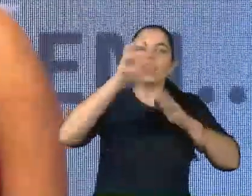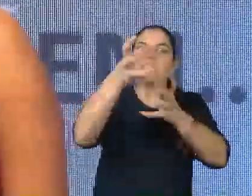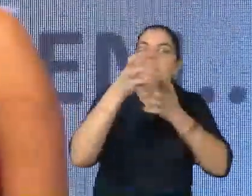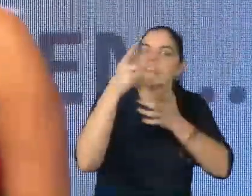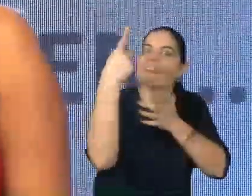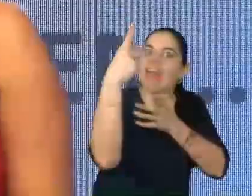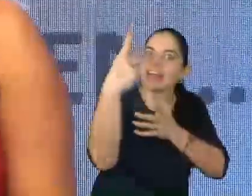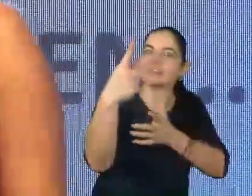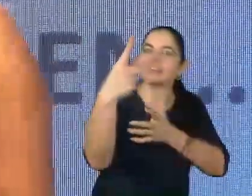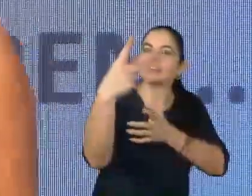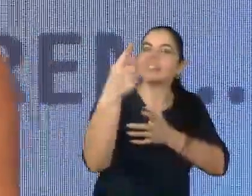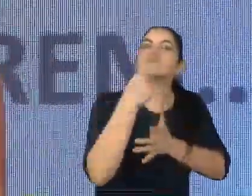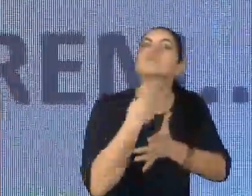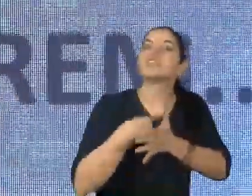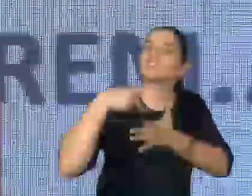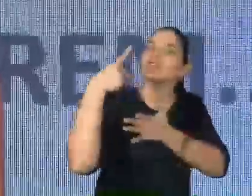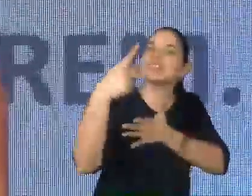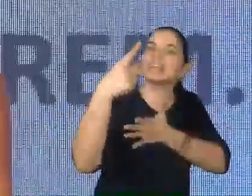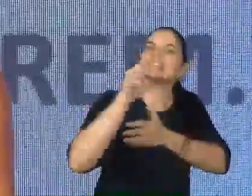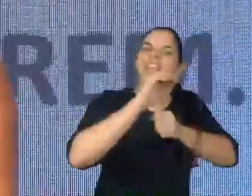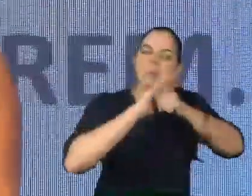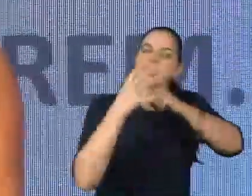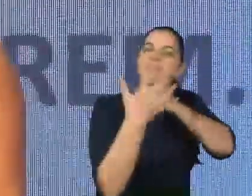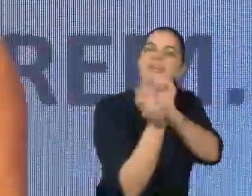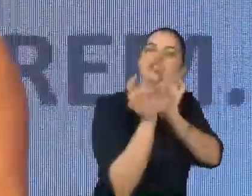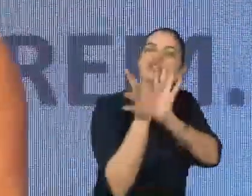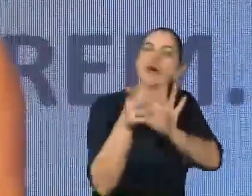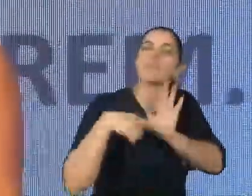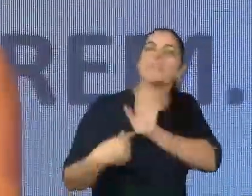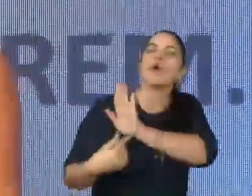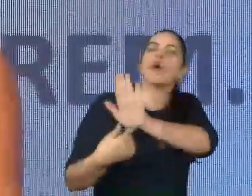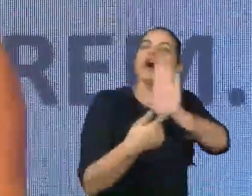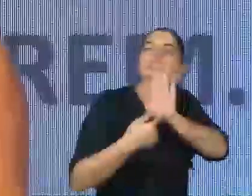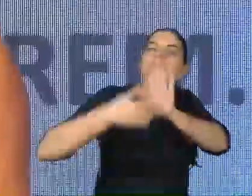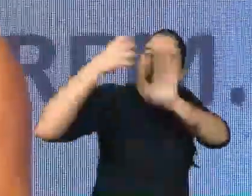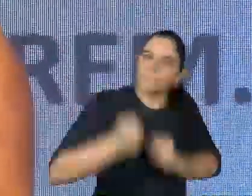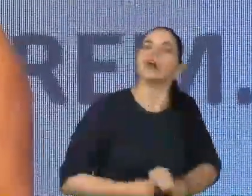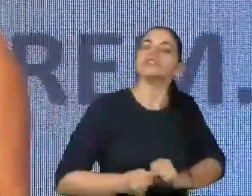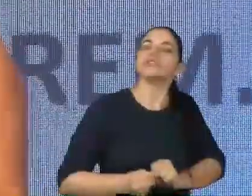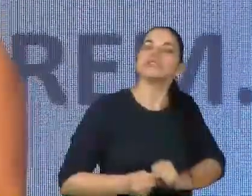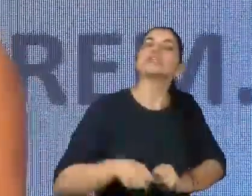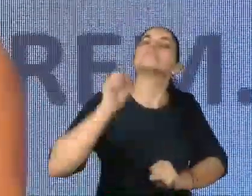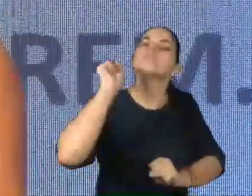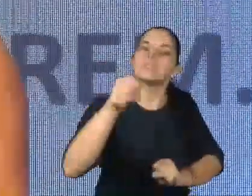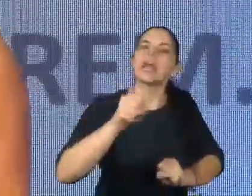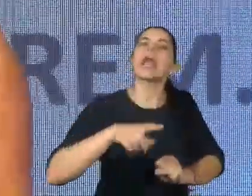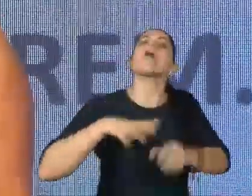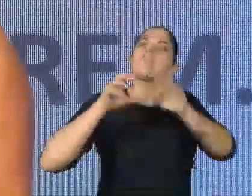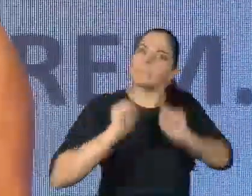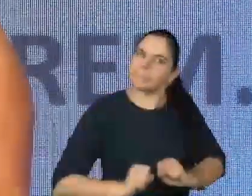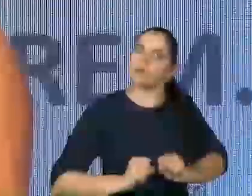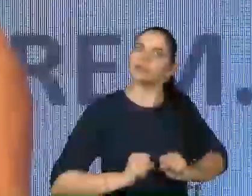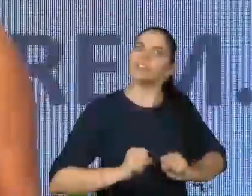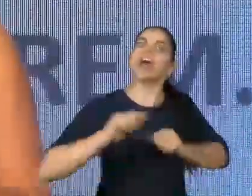quiserem. E a pandemia só serviu para nos mostrar que é possível. Sim, é possível.